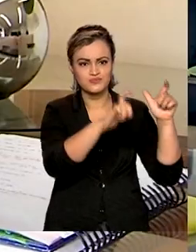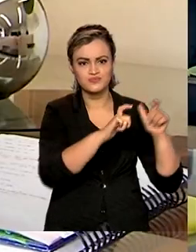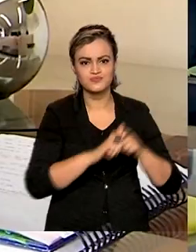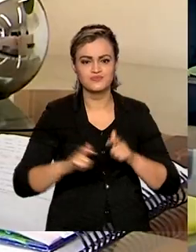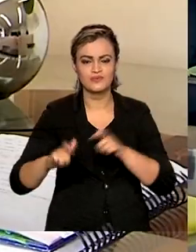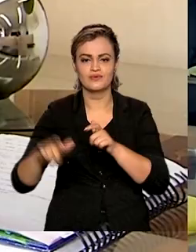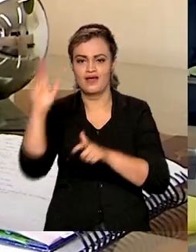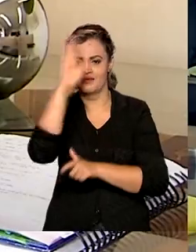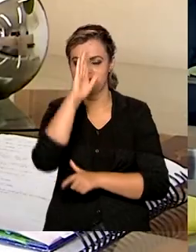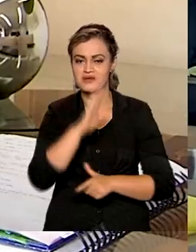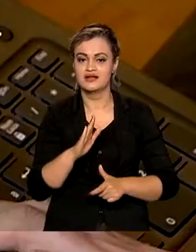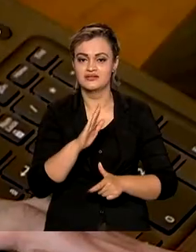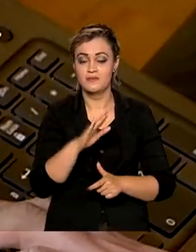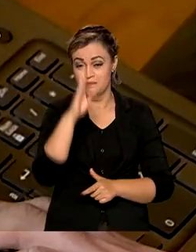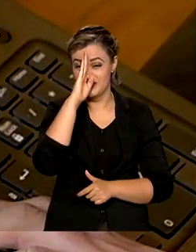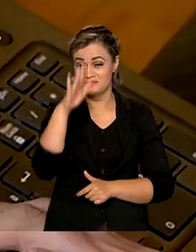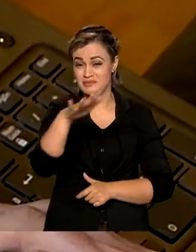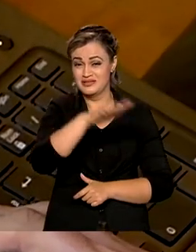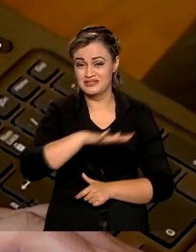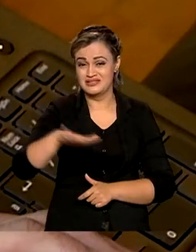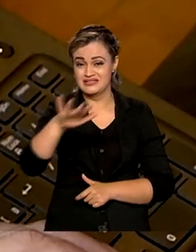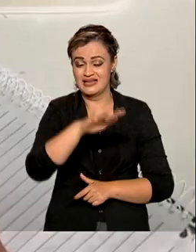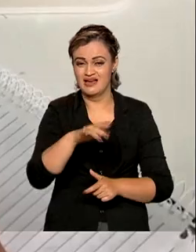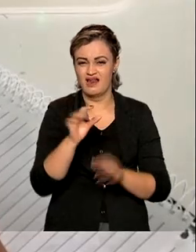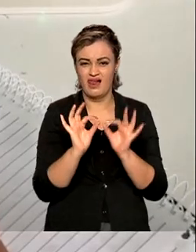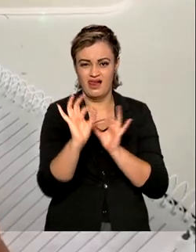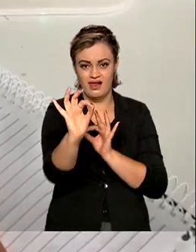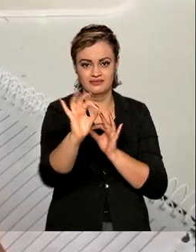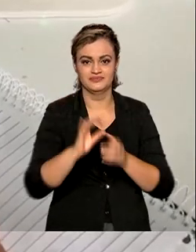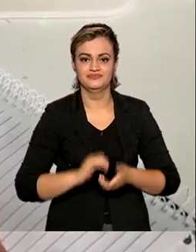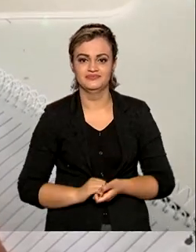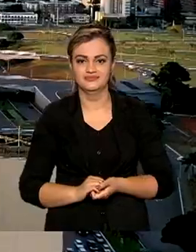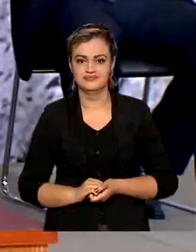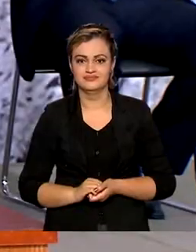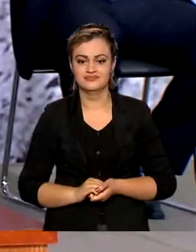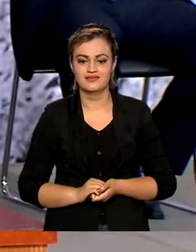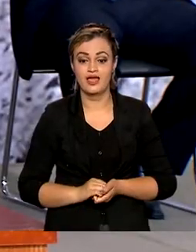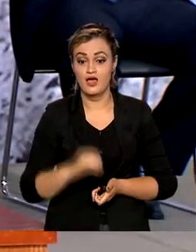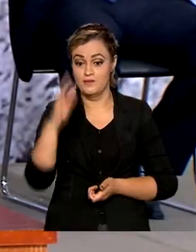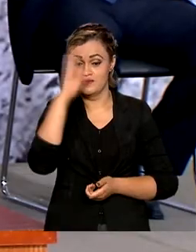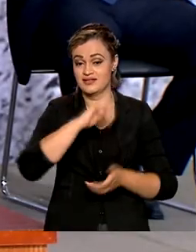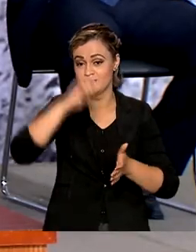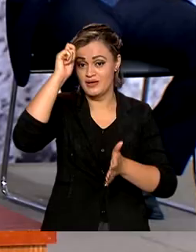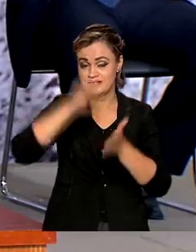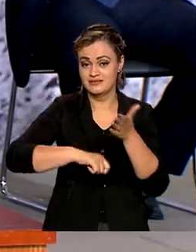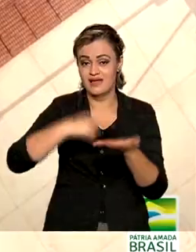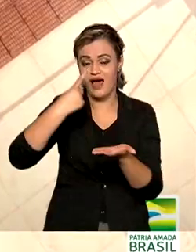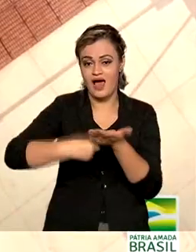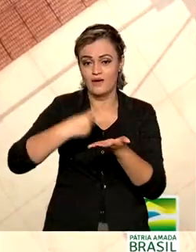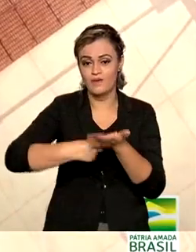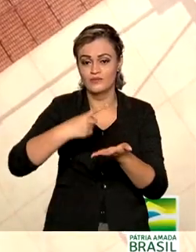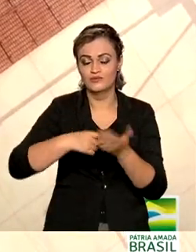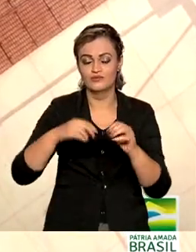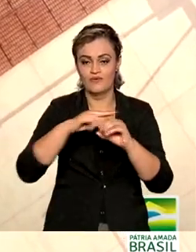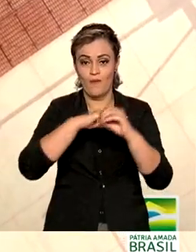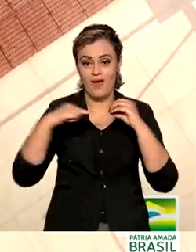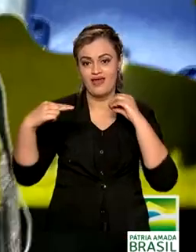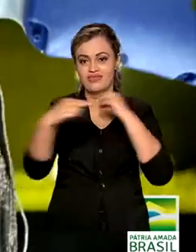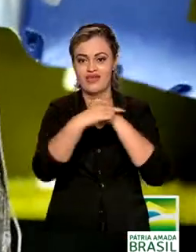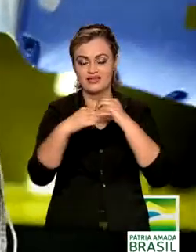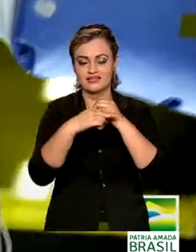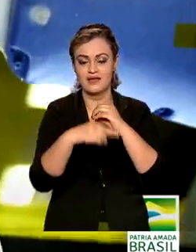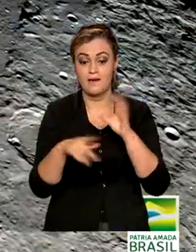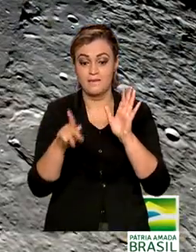todo o território nacional, principalmente para áreas mais distantes. Brasil assina acordo de cooperação com a NASA,